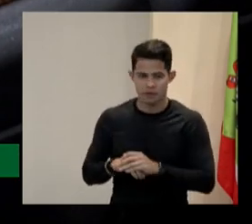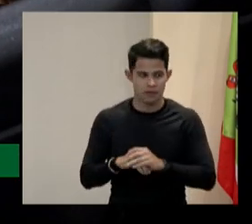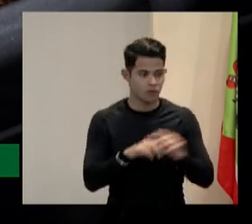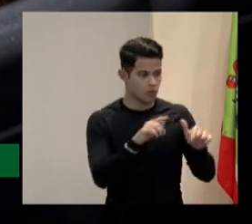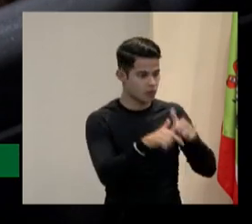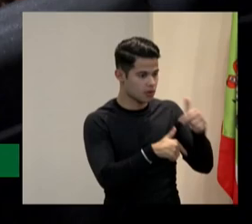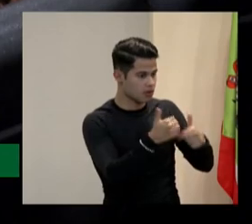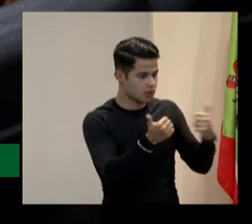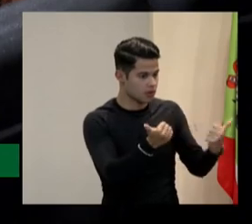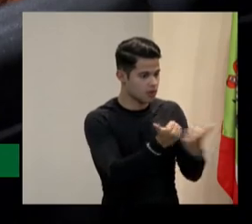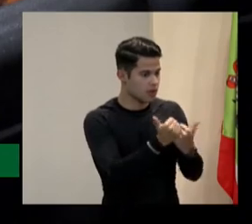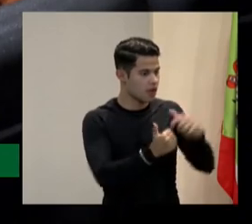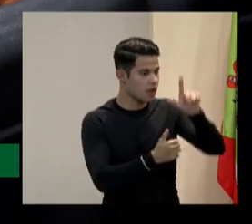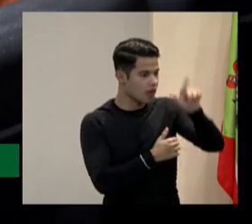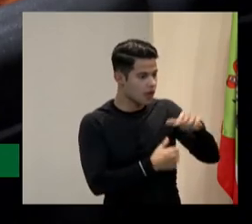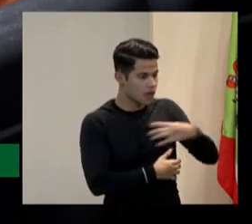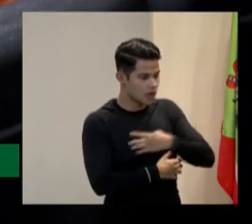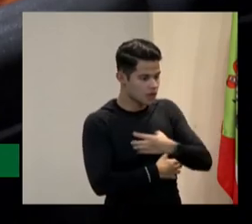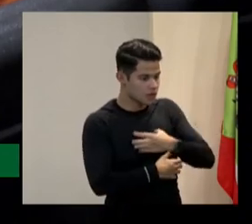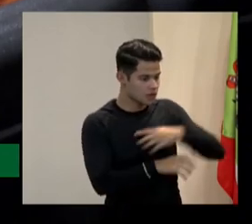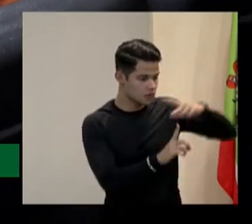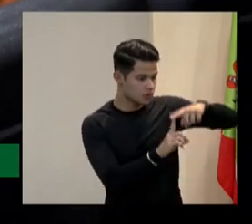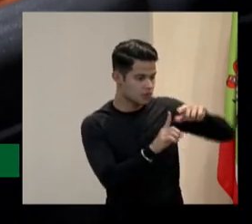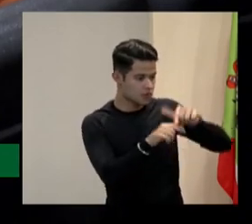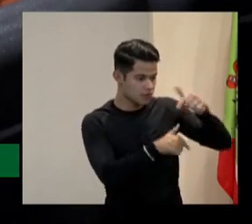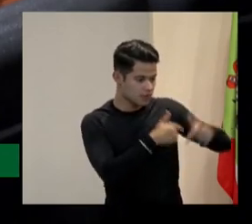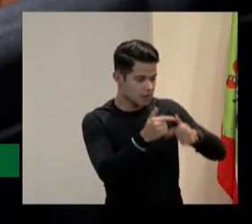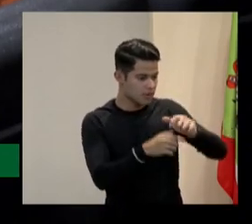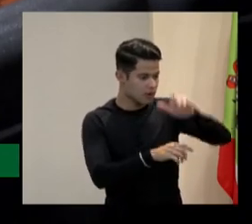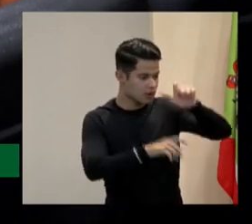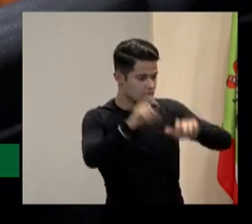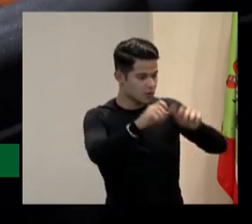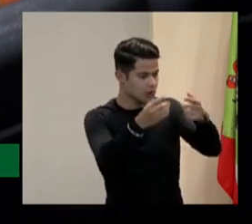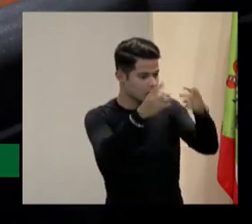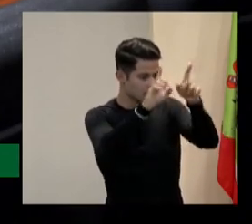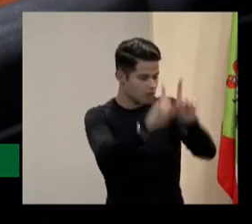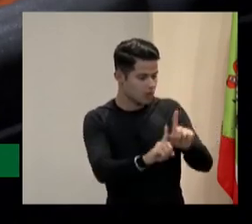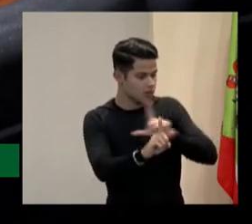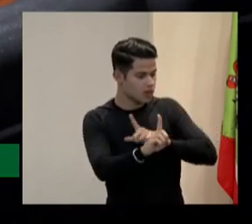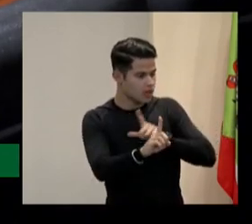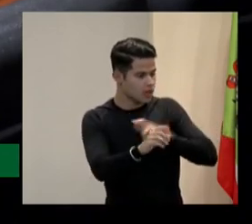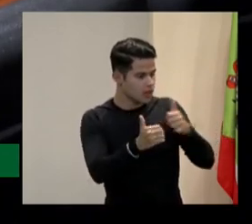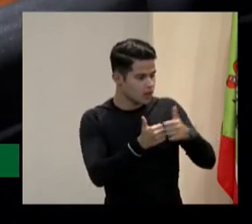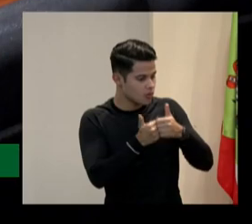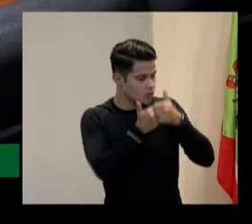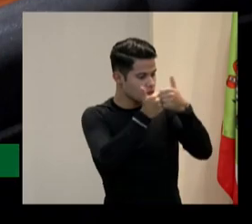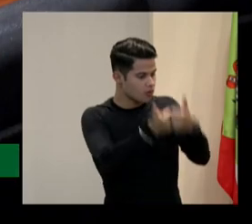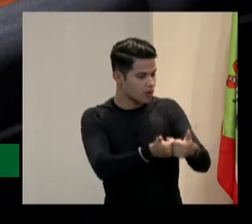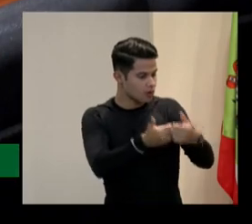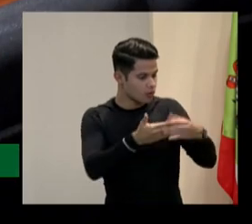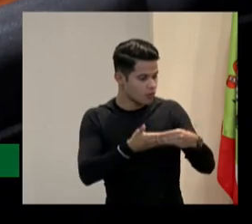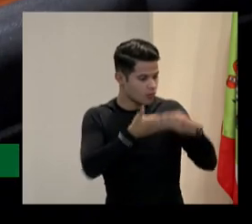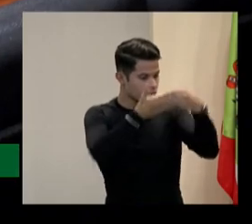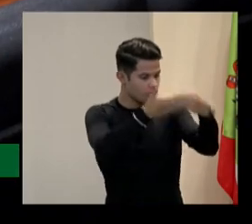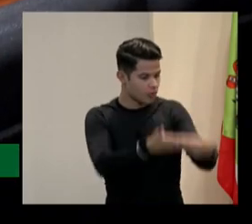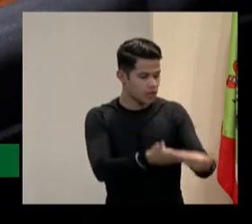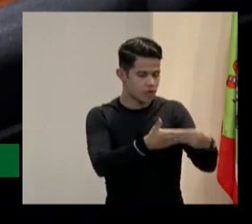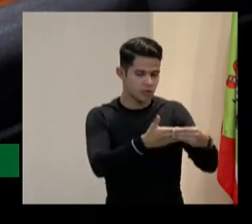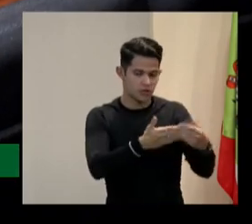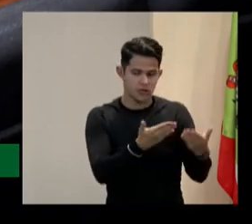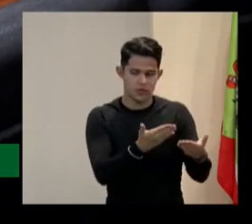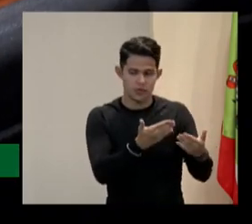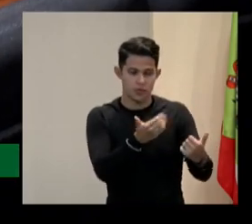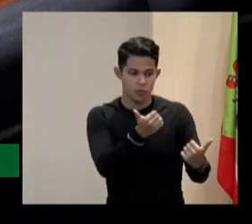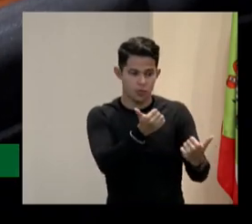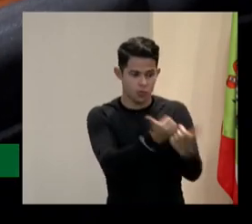forma de trabalho em que a pessoa com deficiência tem vamos dizer um acompanhante um tutor durante